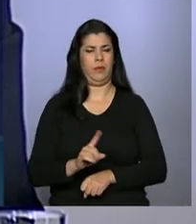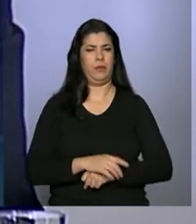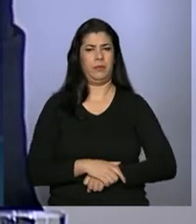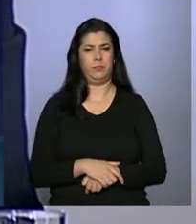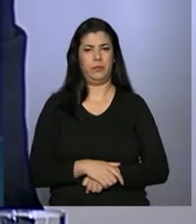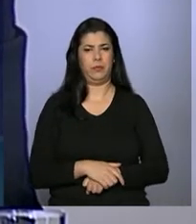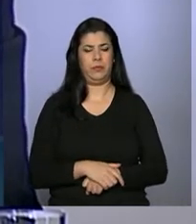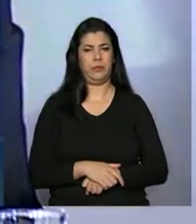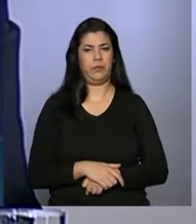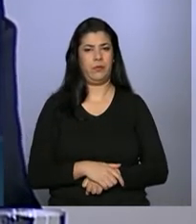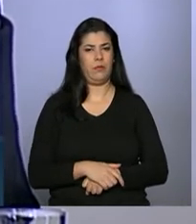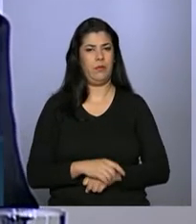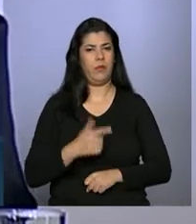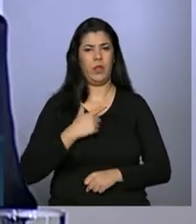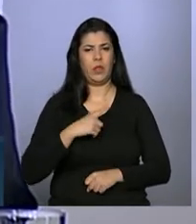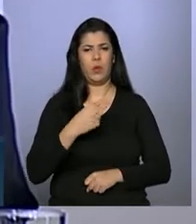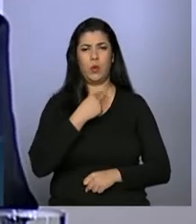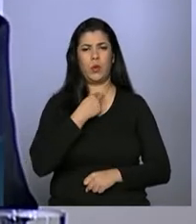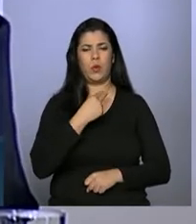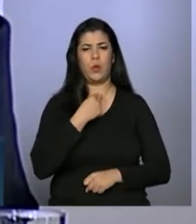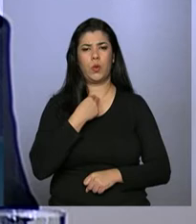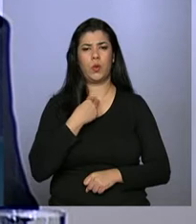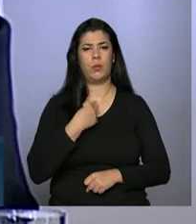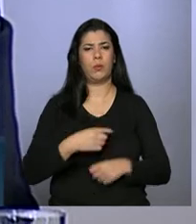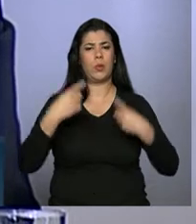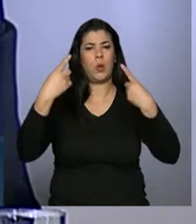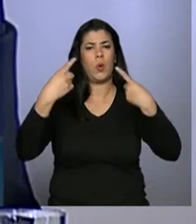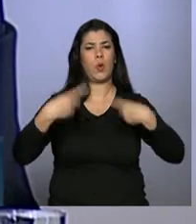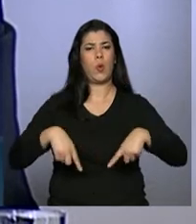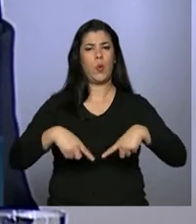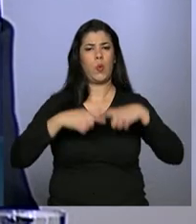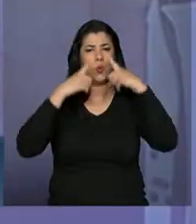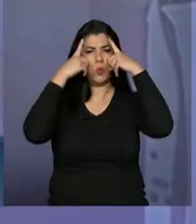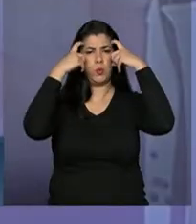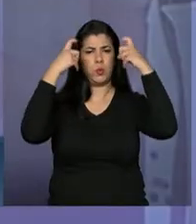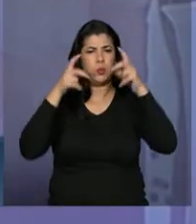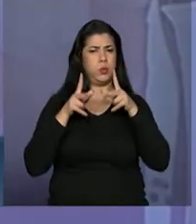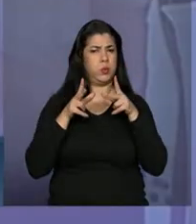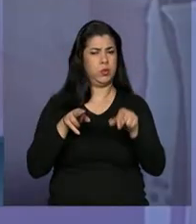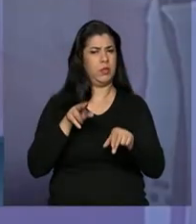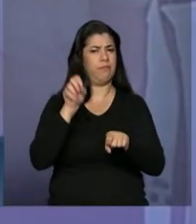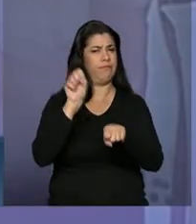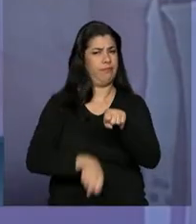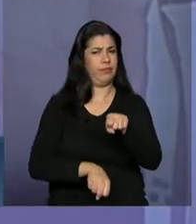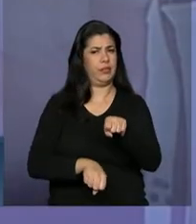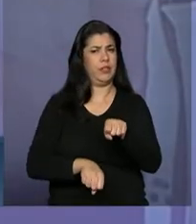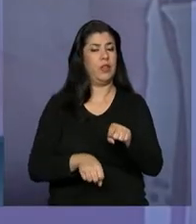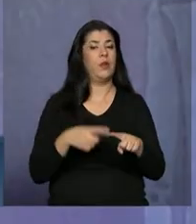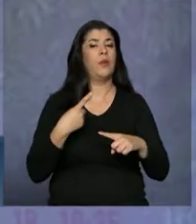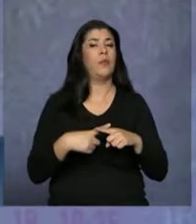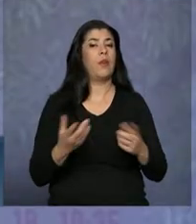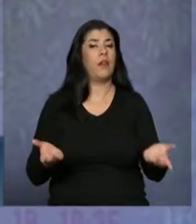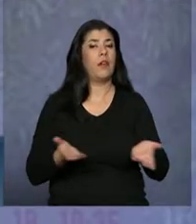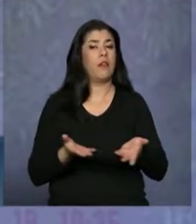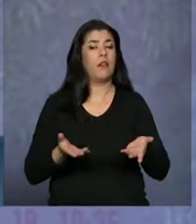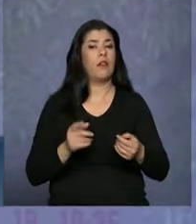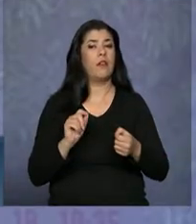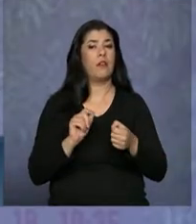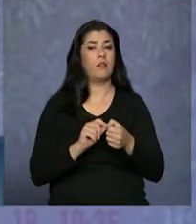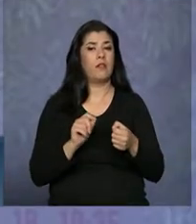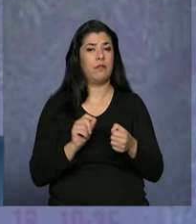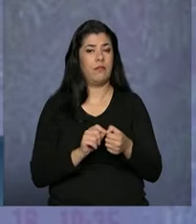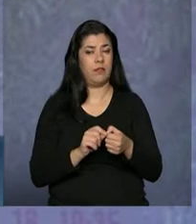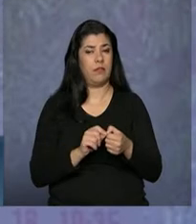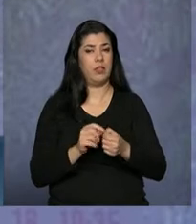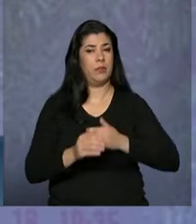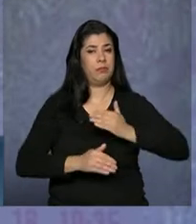Não haverão de vingar esses ataques, pois, o que foi feito até agora, já com